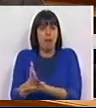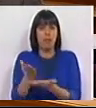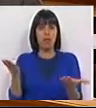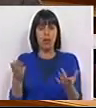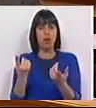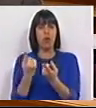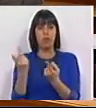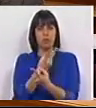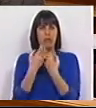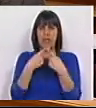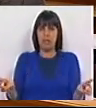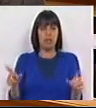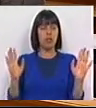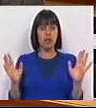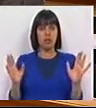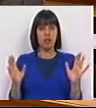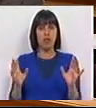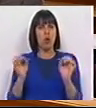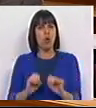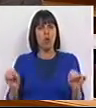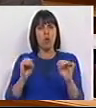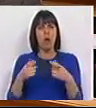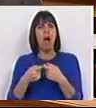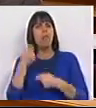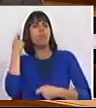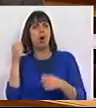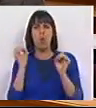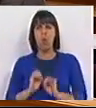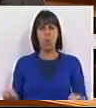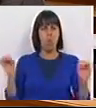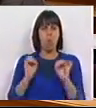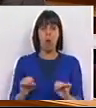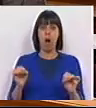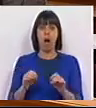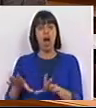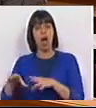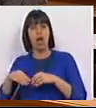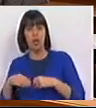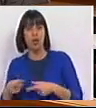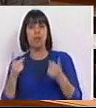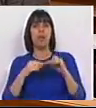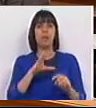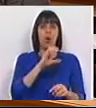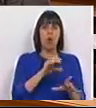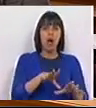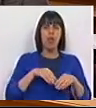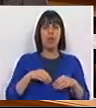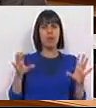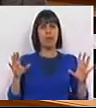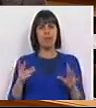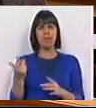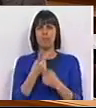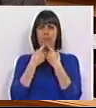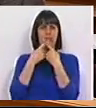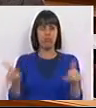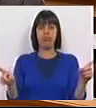São coisas distintas. Não há incompatibilidade nem em relação à adoção, nem em relação à coadoção. São